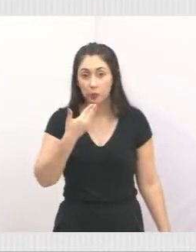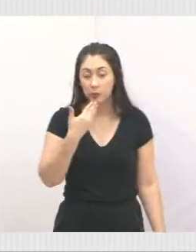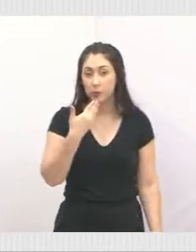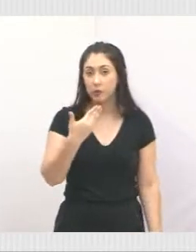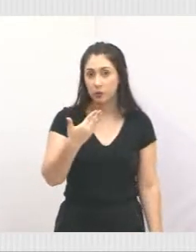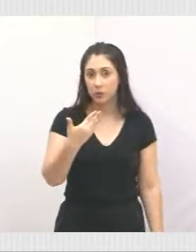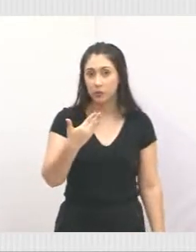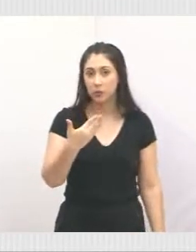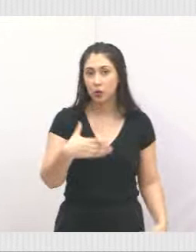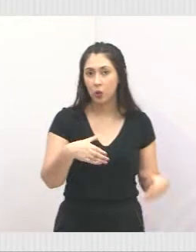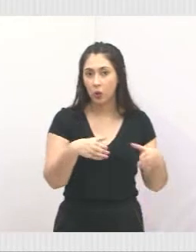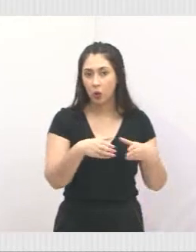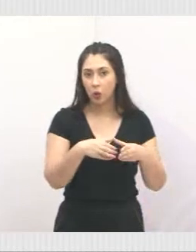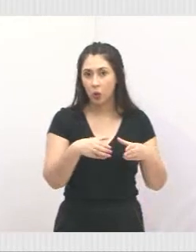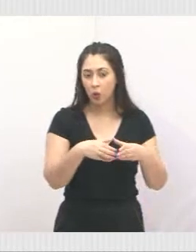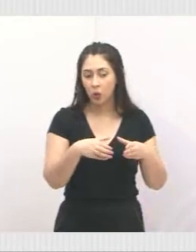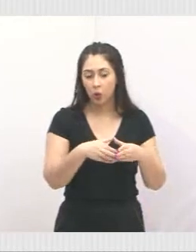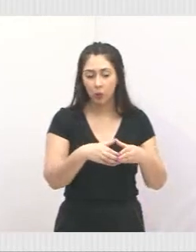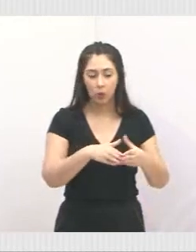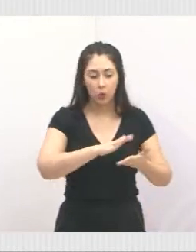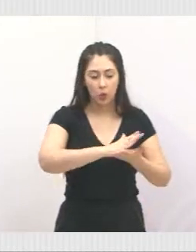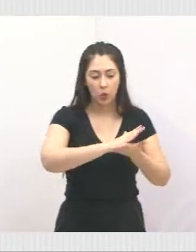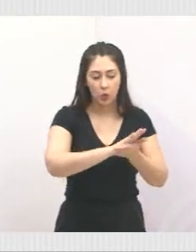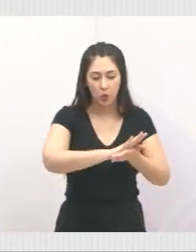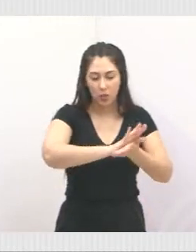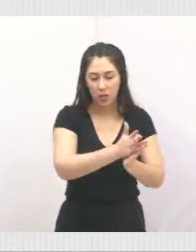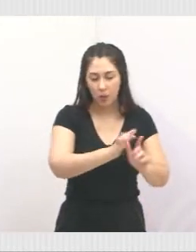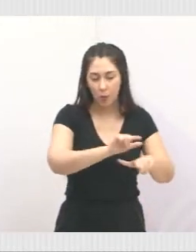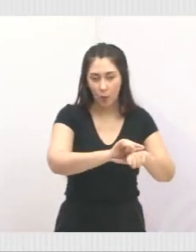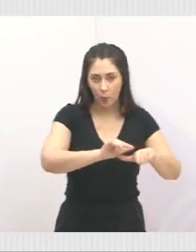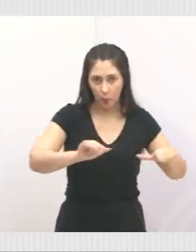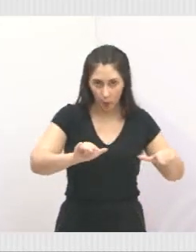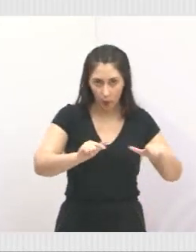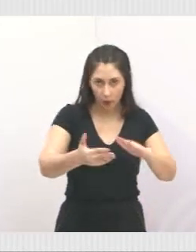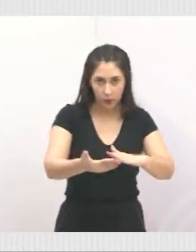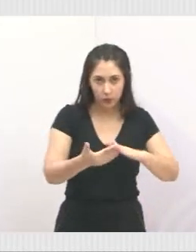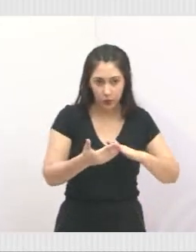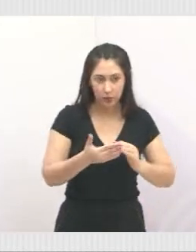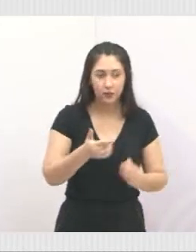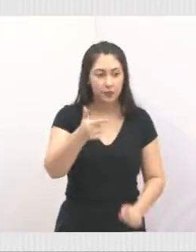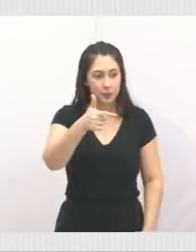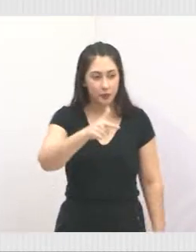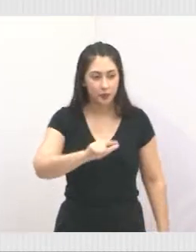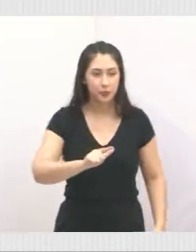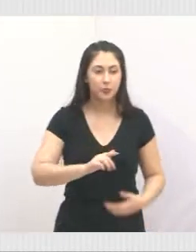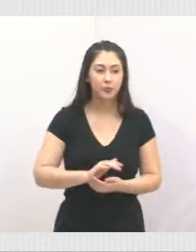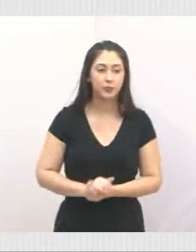equipe do tapa-buraco possa nos auxiliar. Pode ir para o próximo.